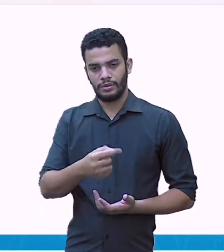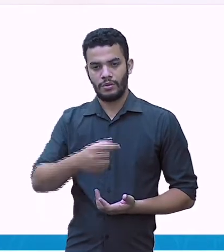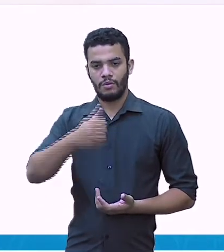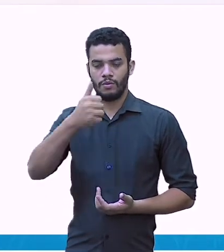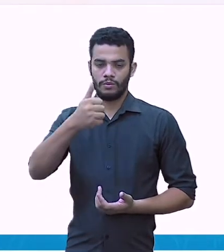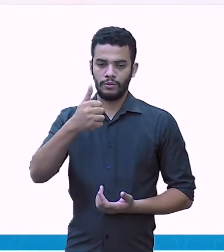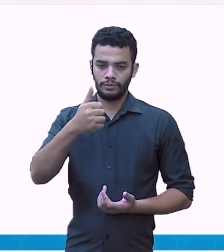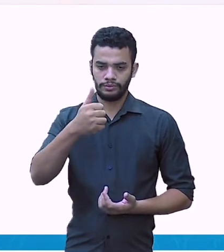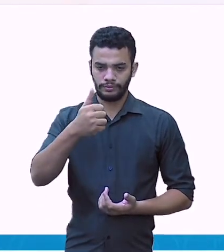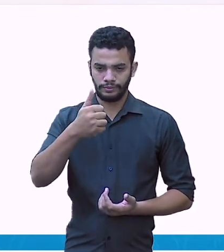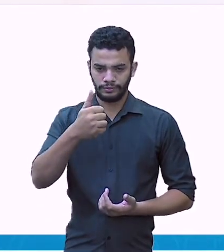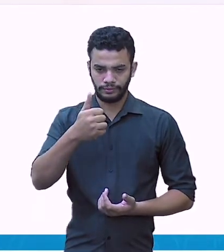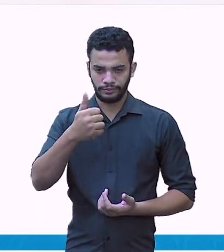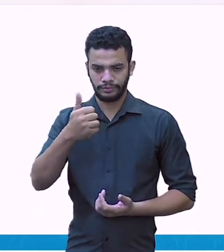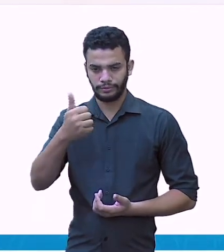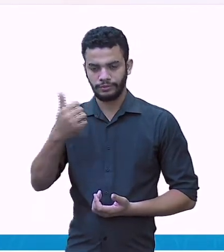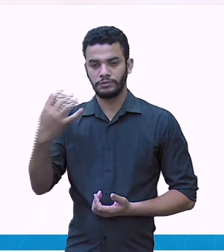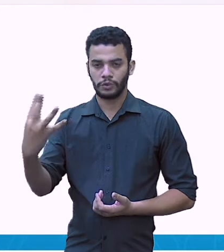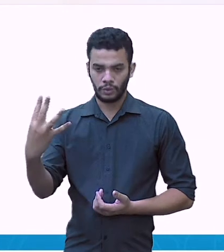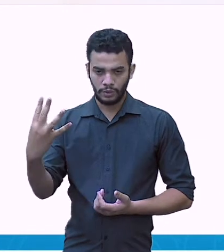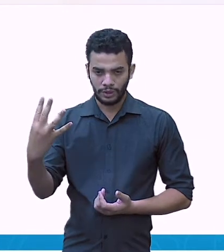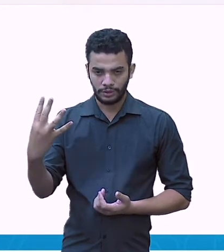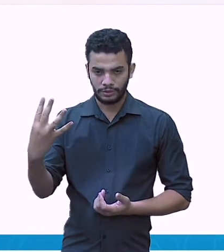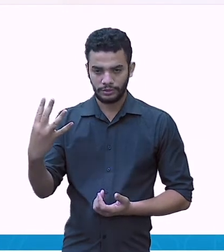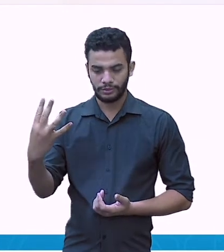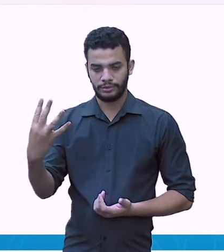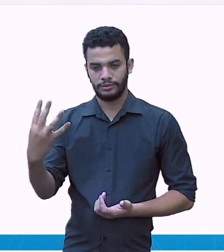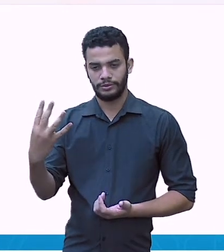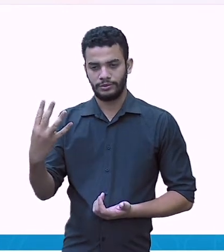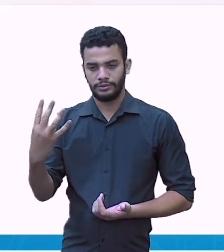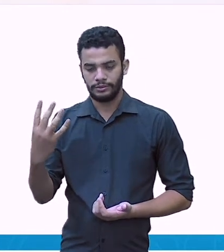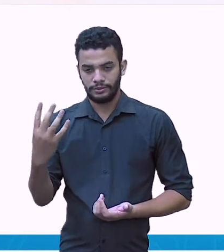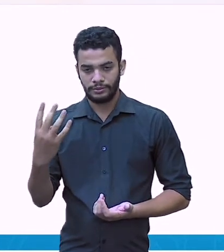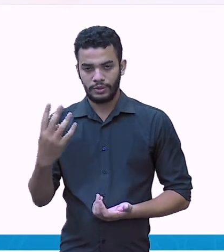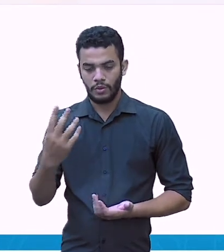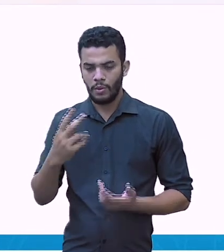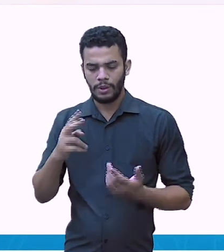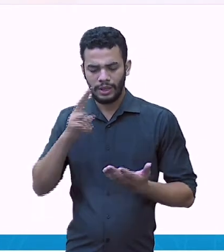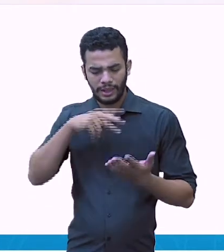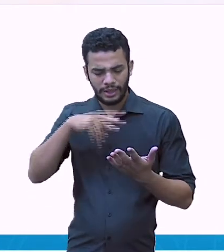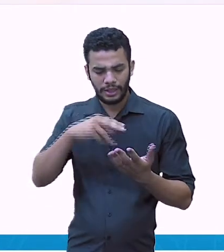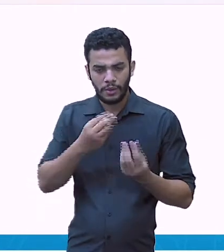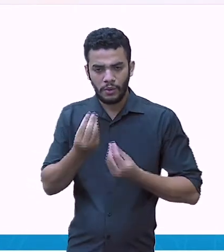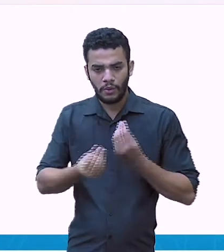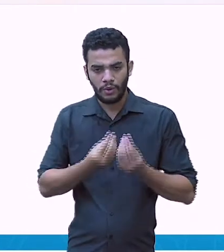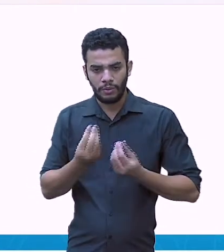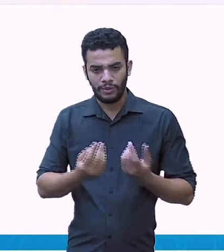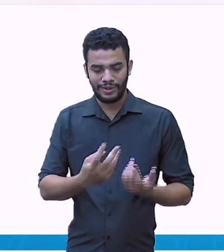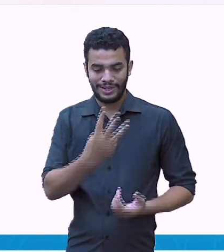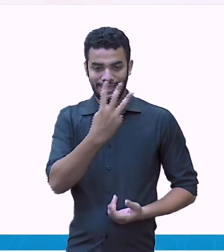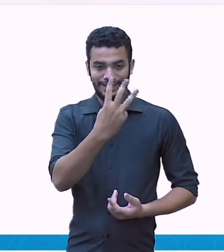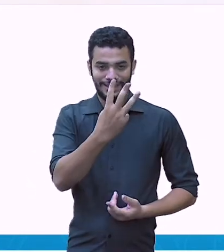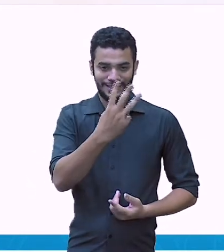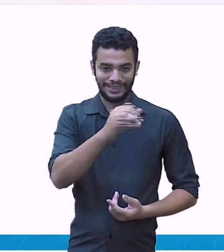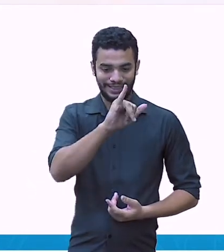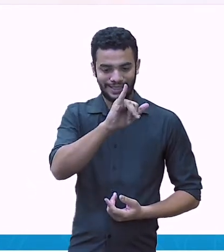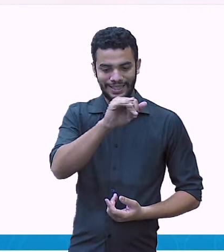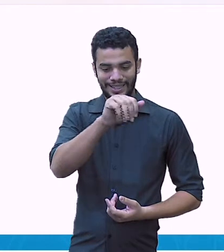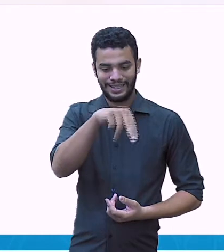décimo e 4 centésimos. Como que eu leio esse número? 3 inteiros e